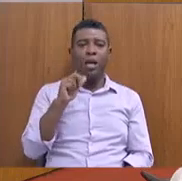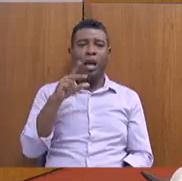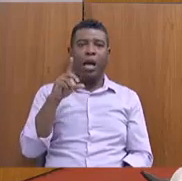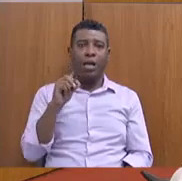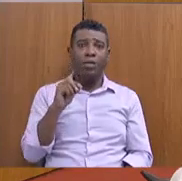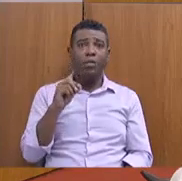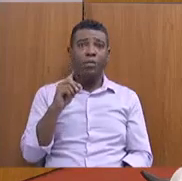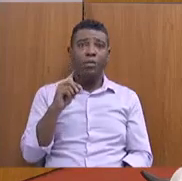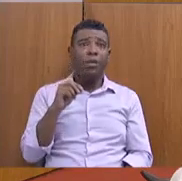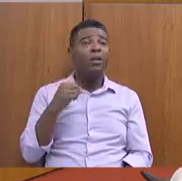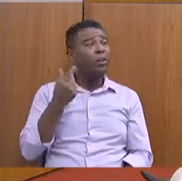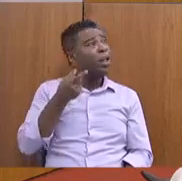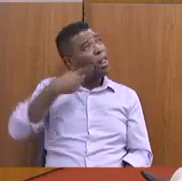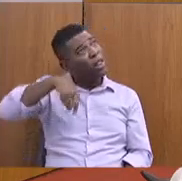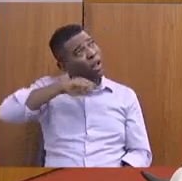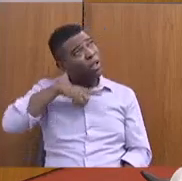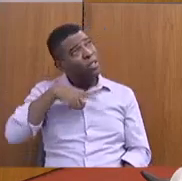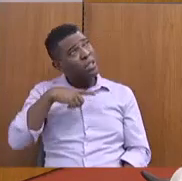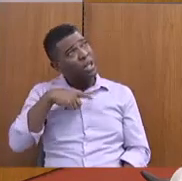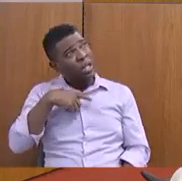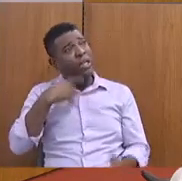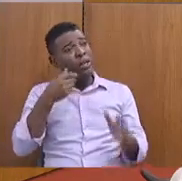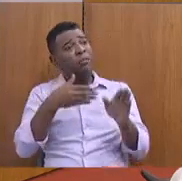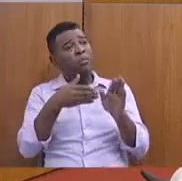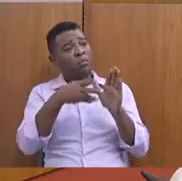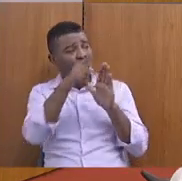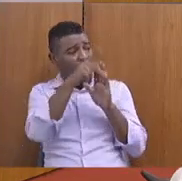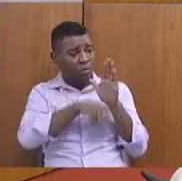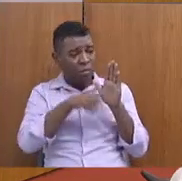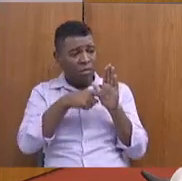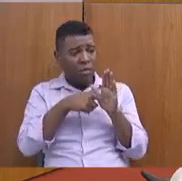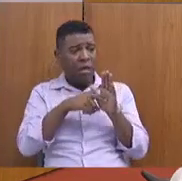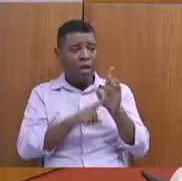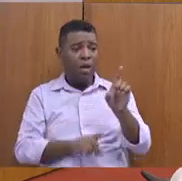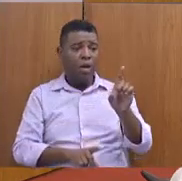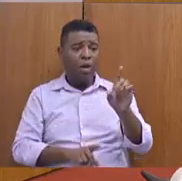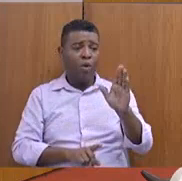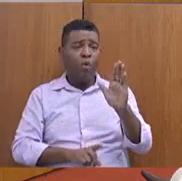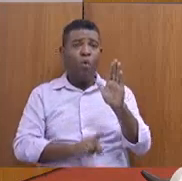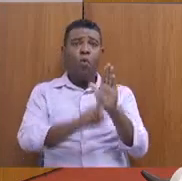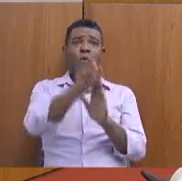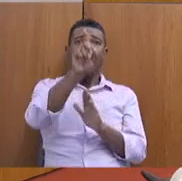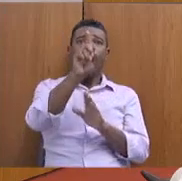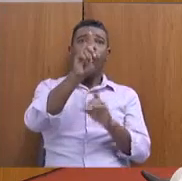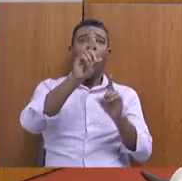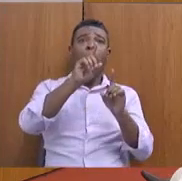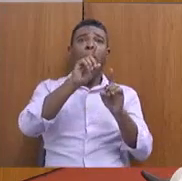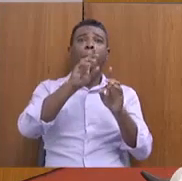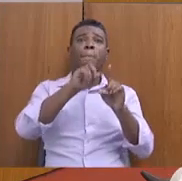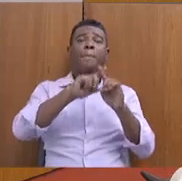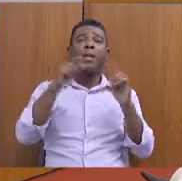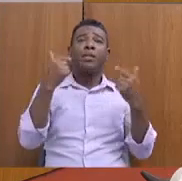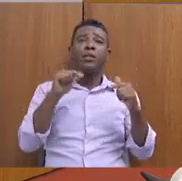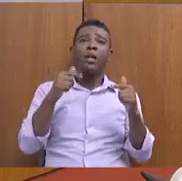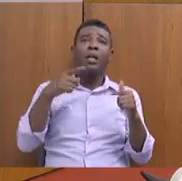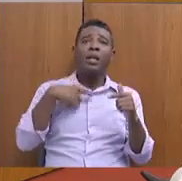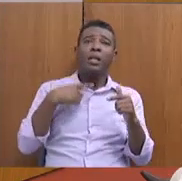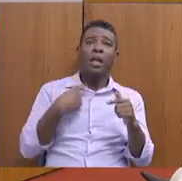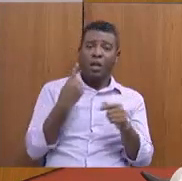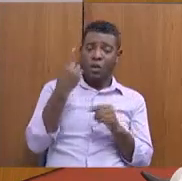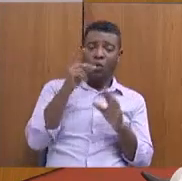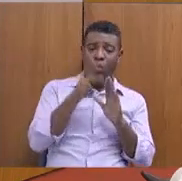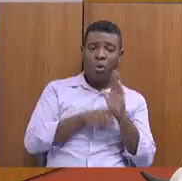programas que podem não ser escaláveis, mas nós temos um grande projeto que se chama Percursos Gerais, uma trajetória para a autonomia,